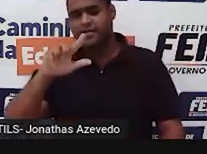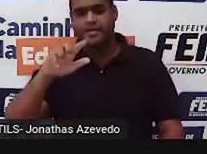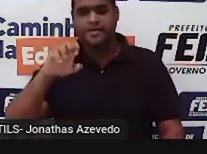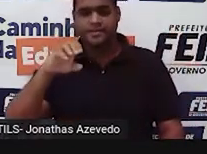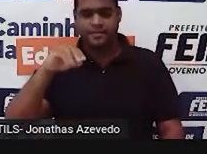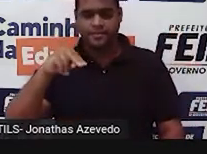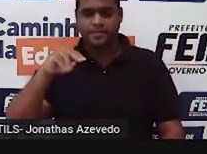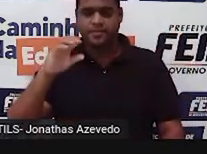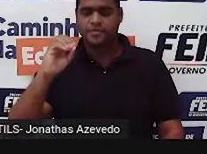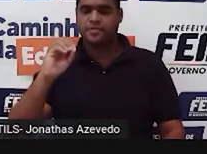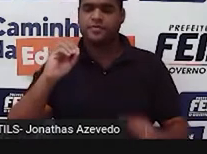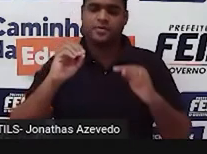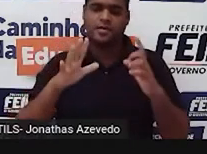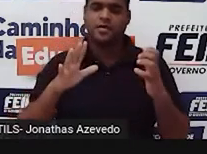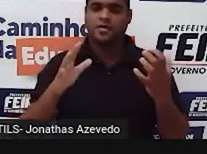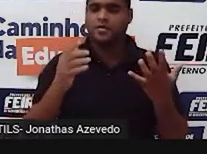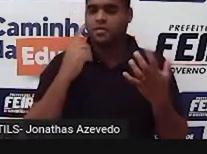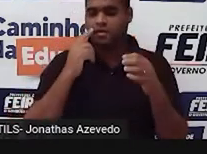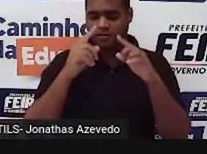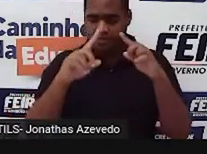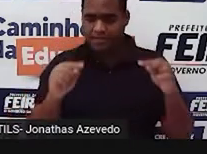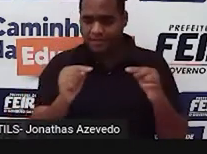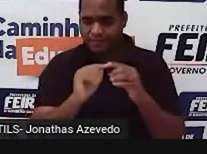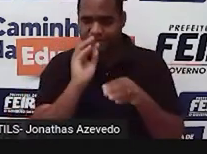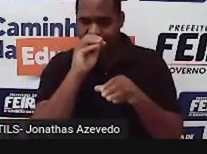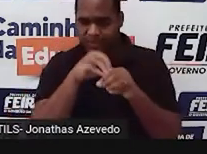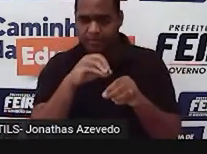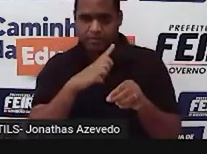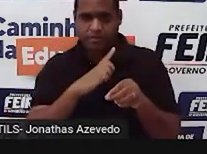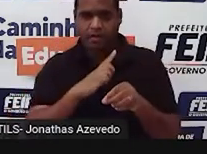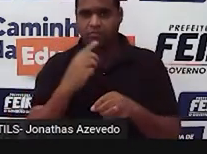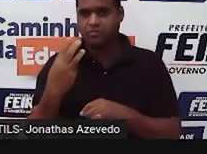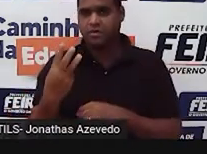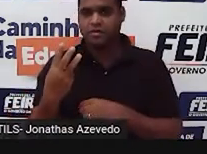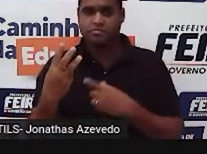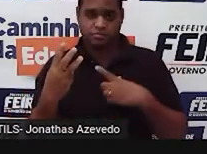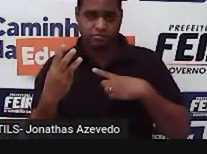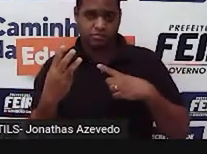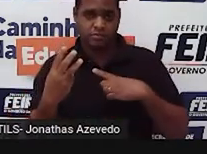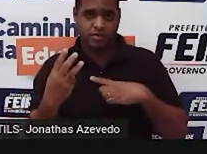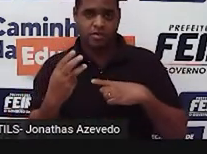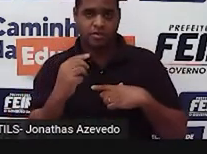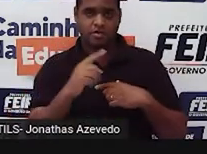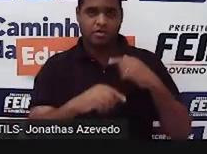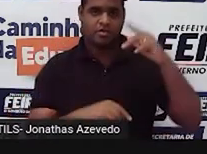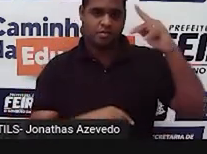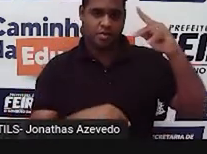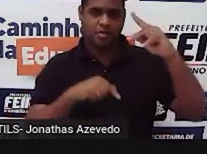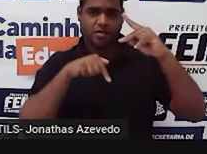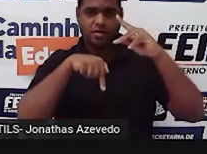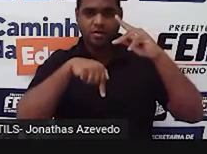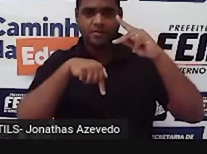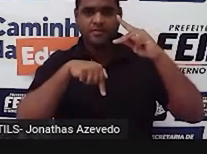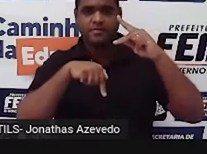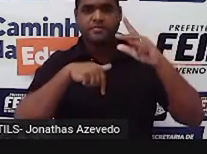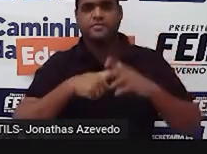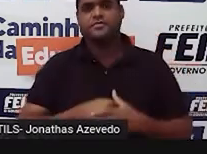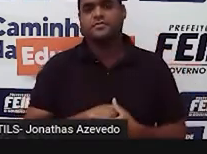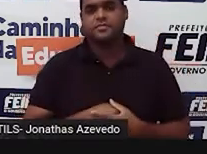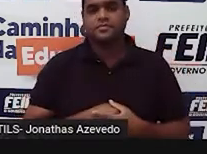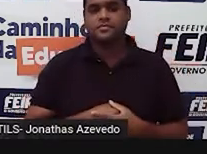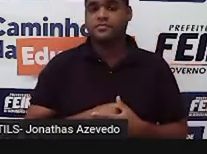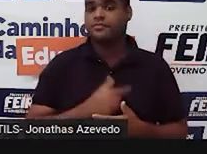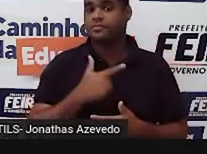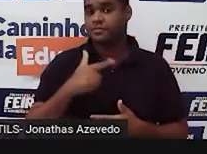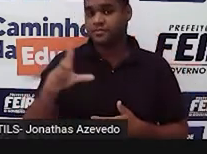Nesse triângulo, a gente tem um lado medindo 3, que vai do vértice P ao vértice Q, tem